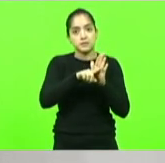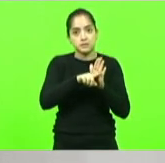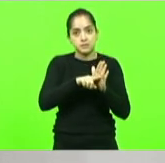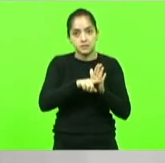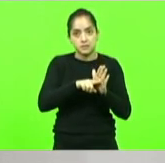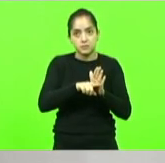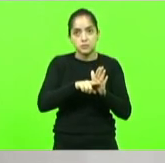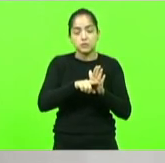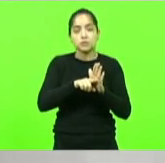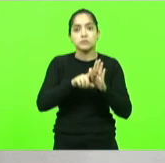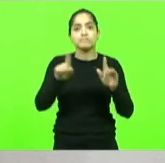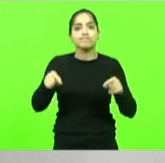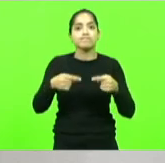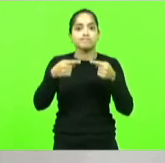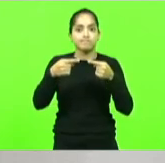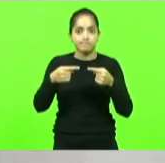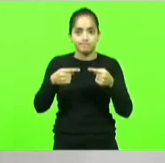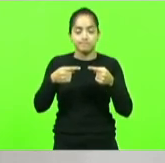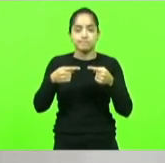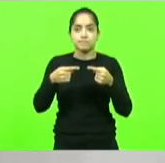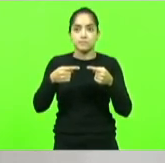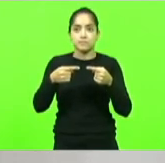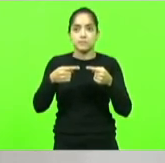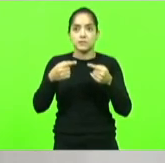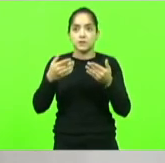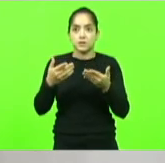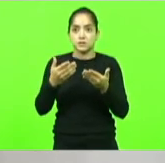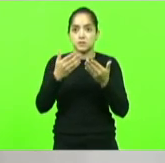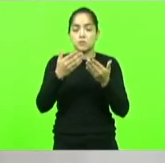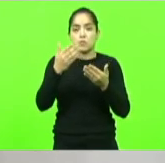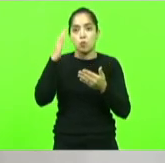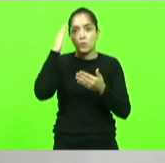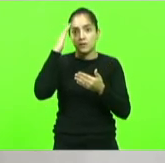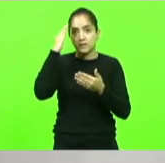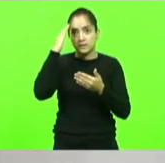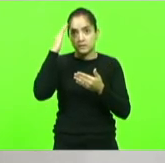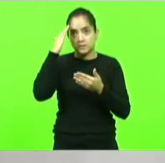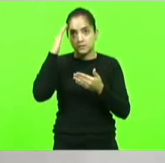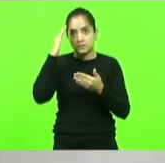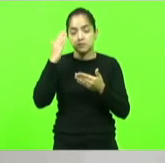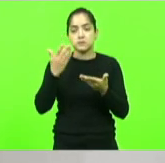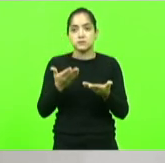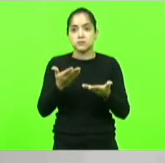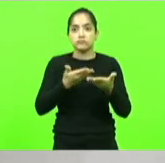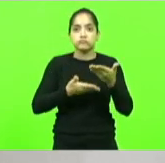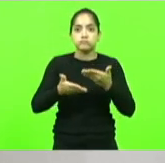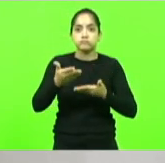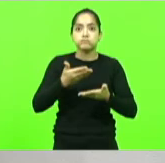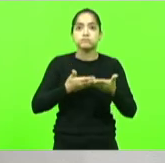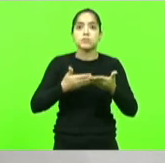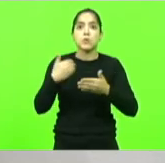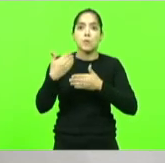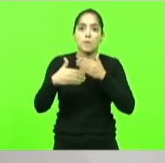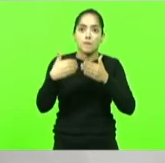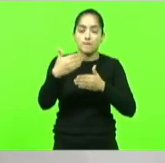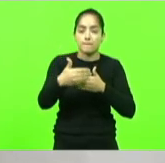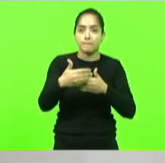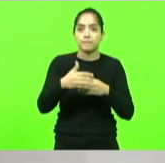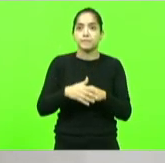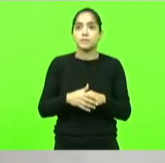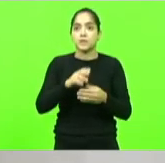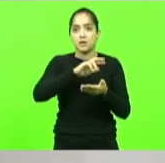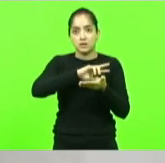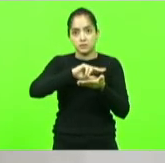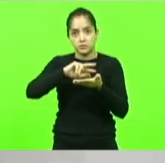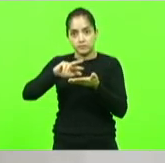os grandes desafios que envolvem a compreensão e a intervenção em processos psicológicos em diferentes